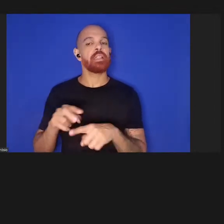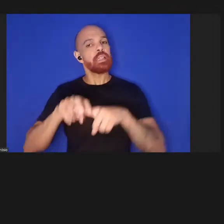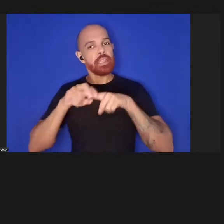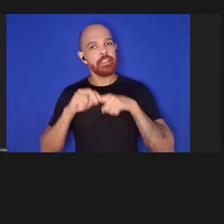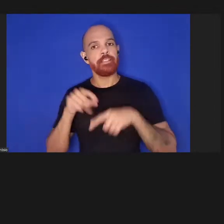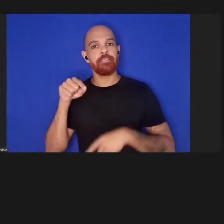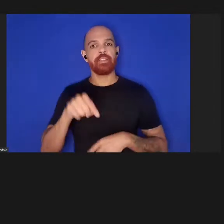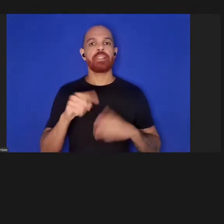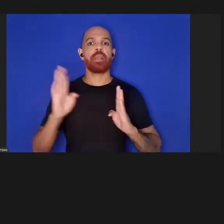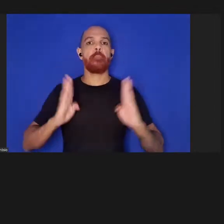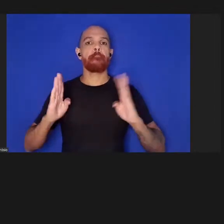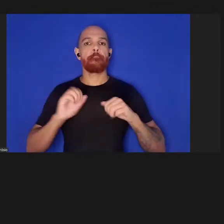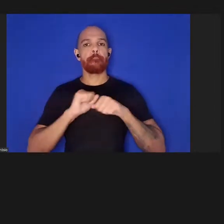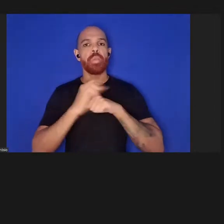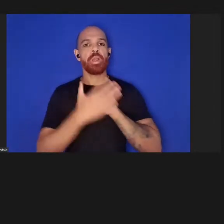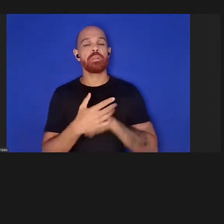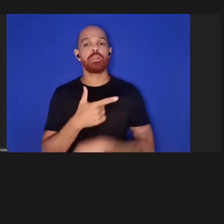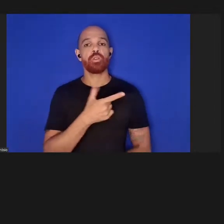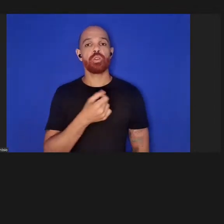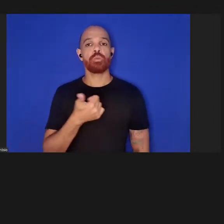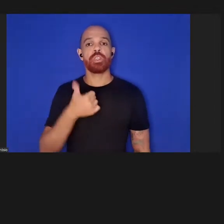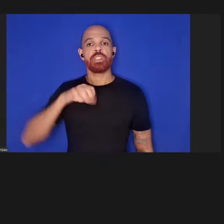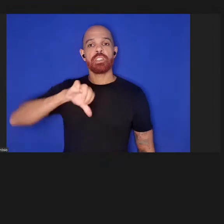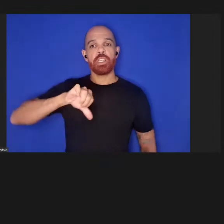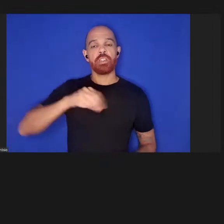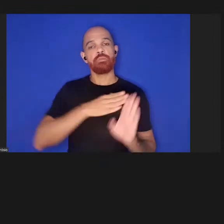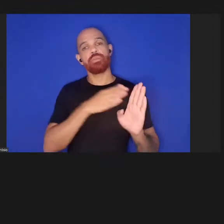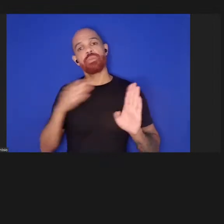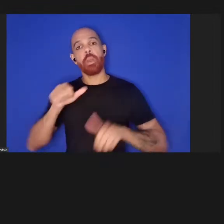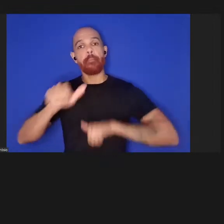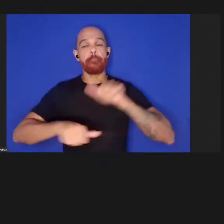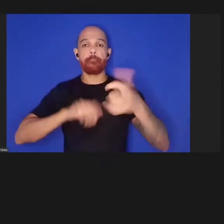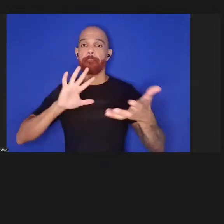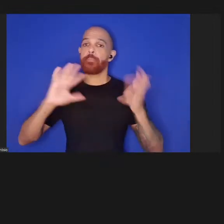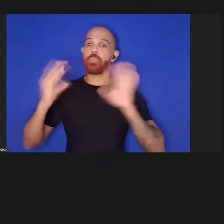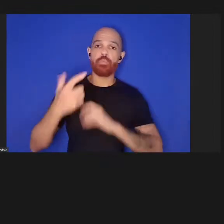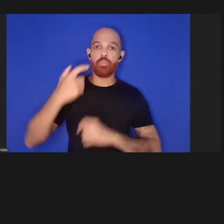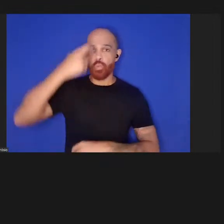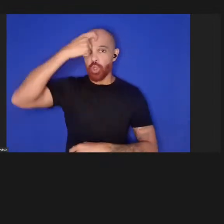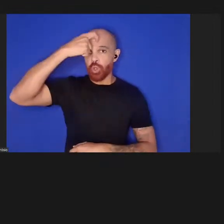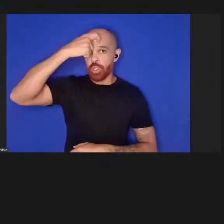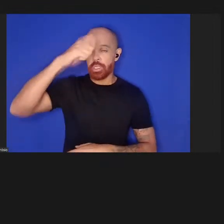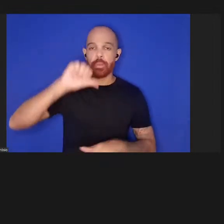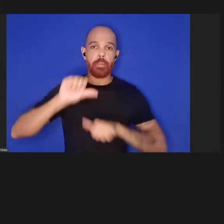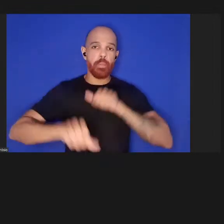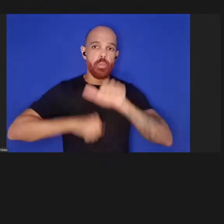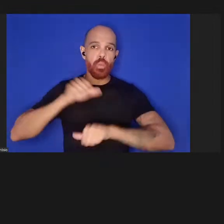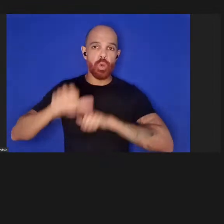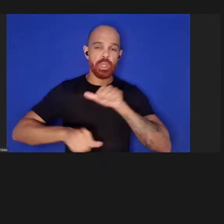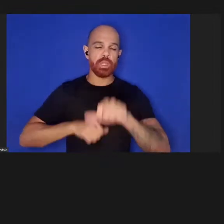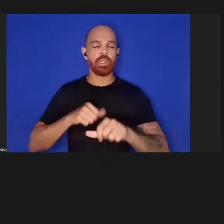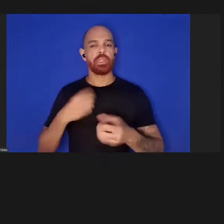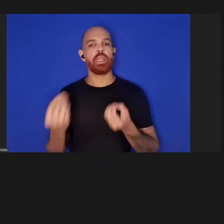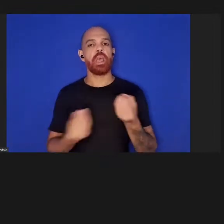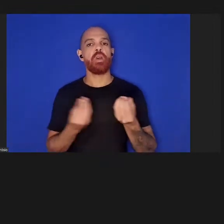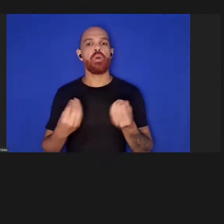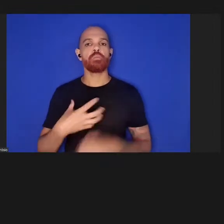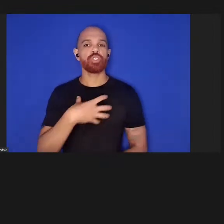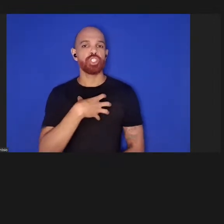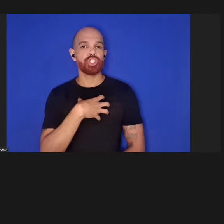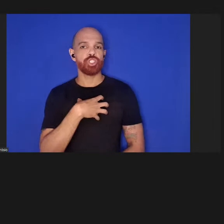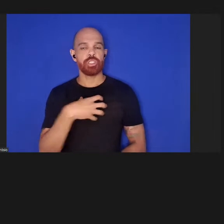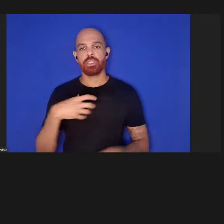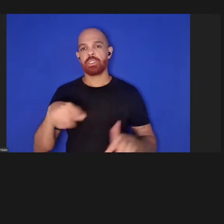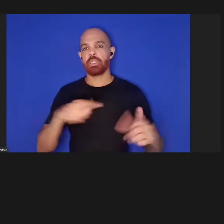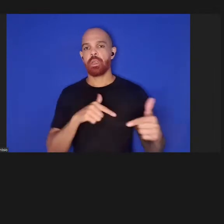desde 2019 para mudar a nossa mentalidade e mudar a maneira de trabalhar em